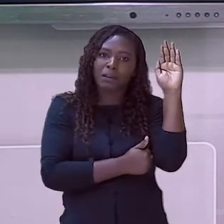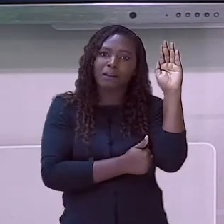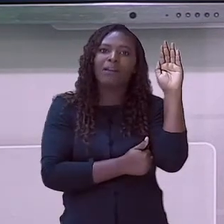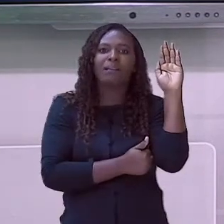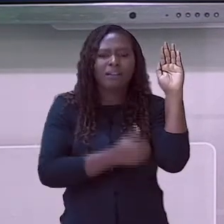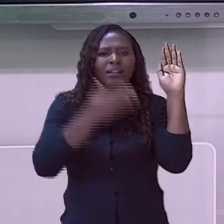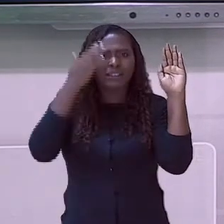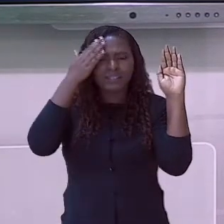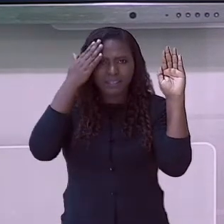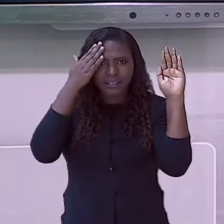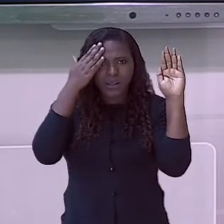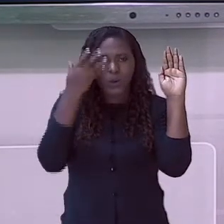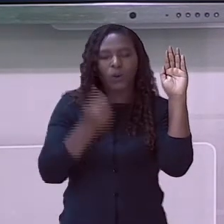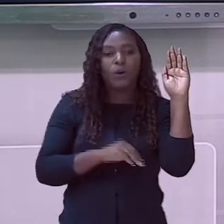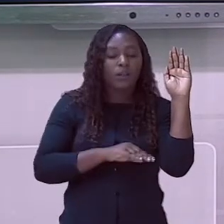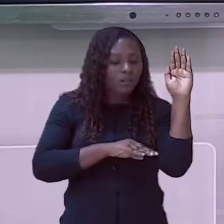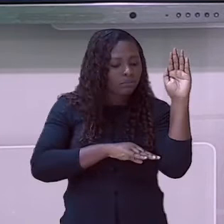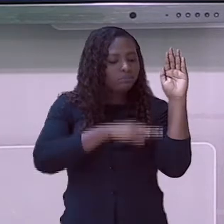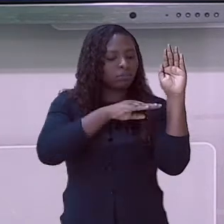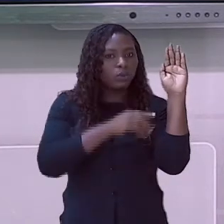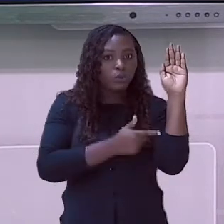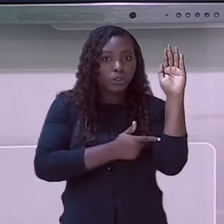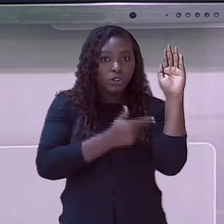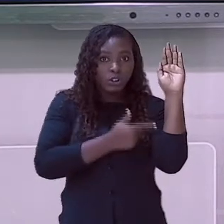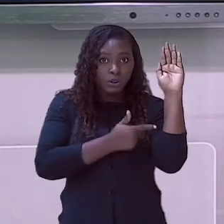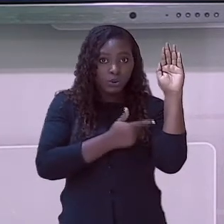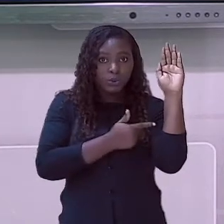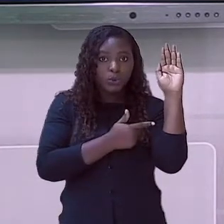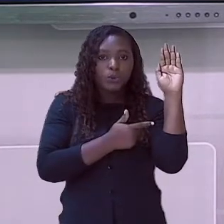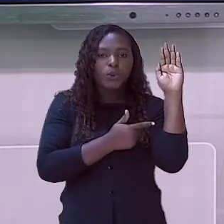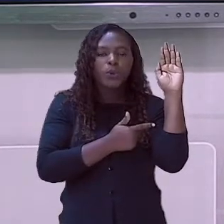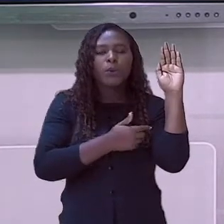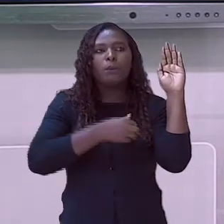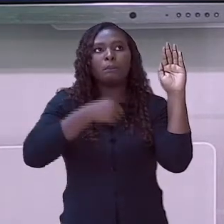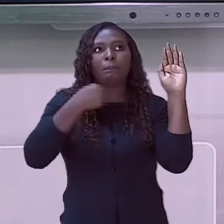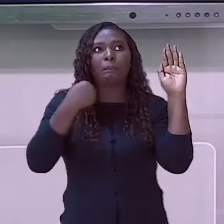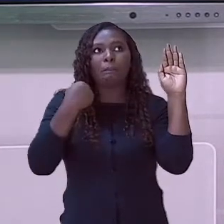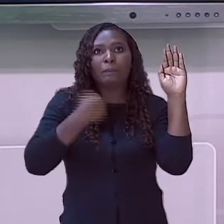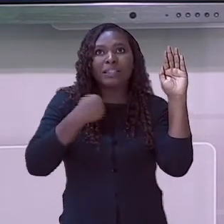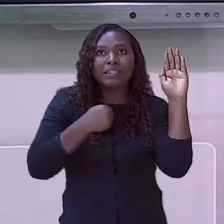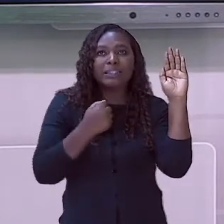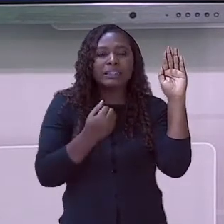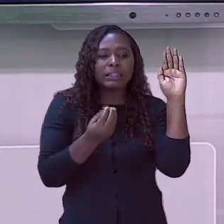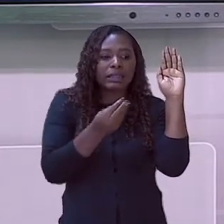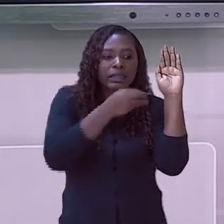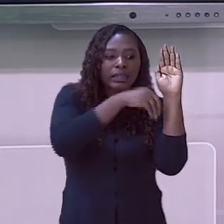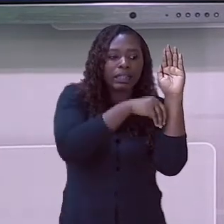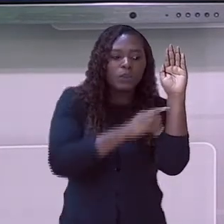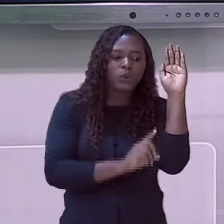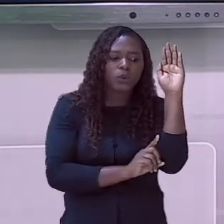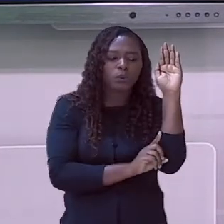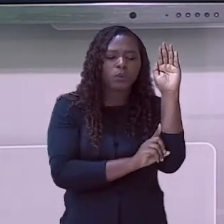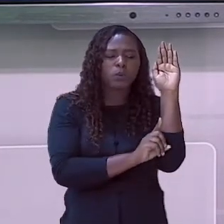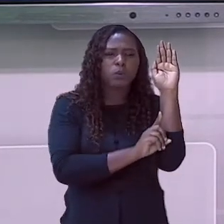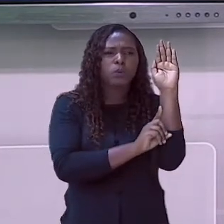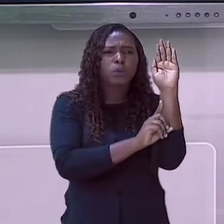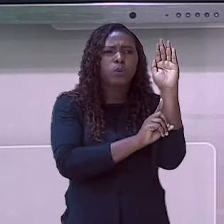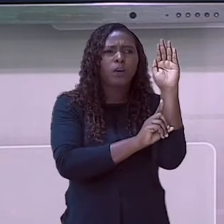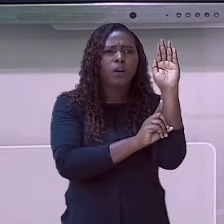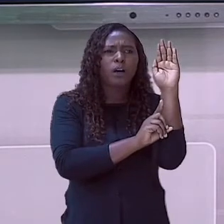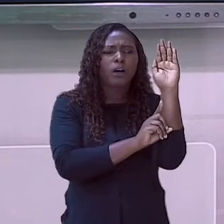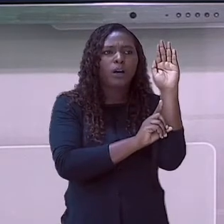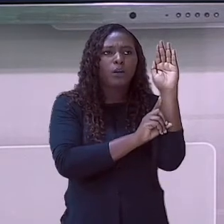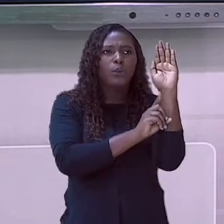do segundo andar, o elevador deve apresentar essa comunicação sonora interna, indicando o andar em que o